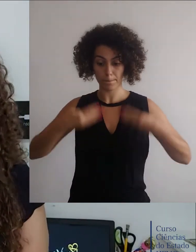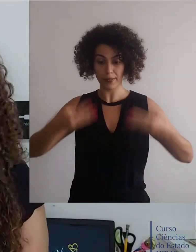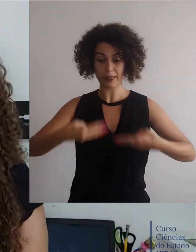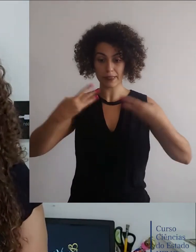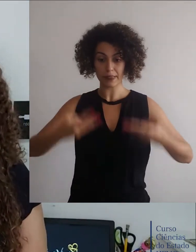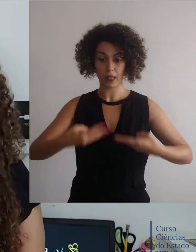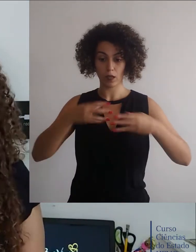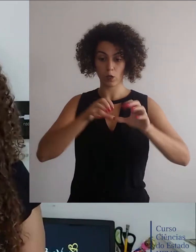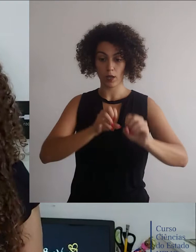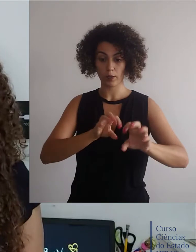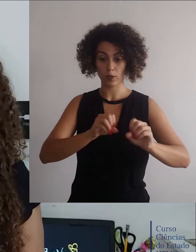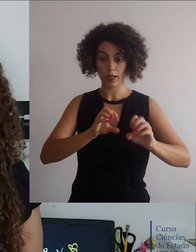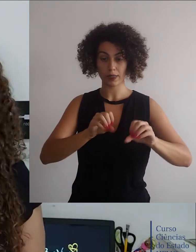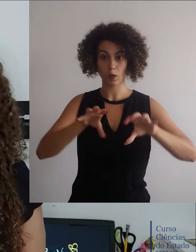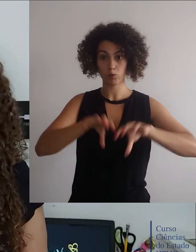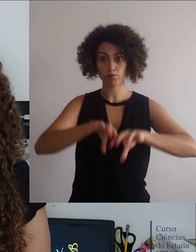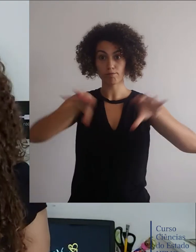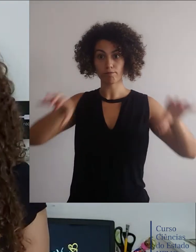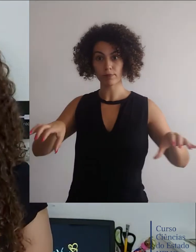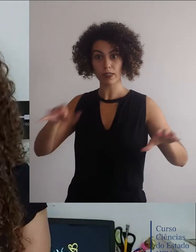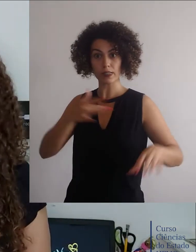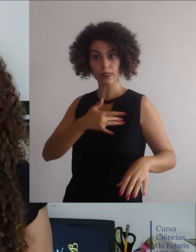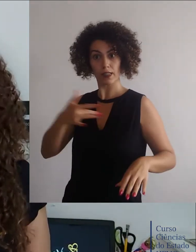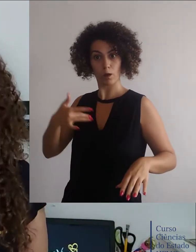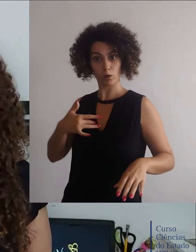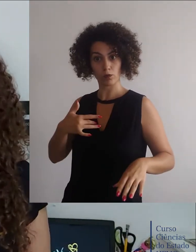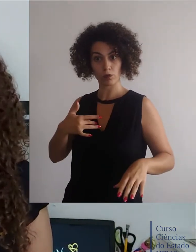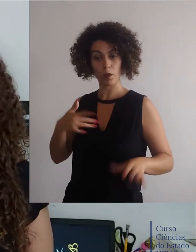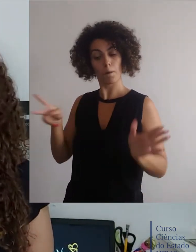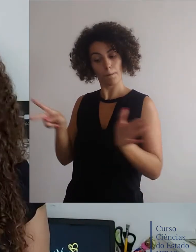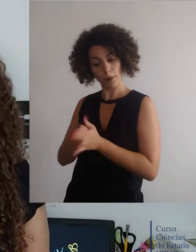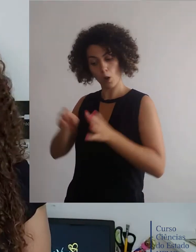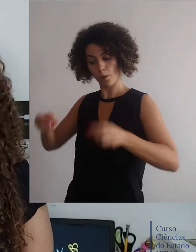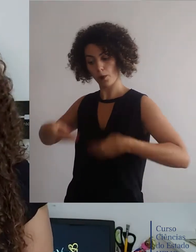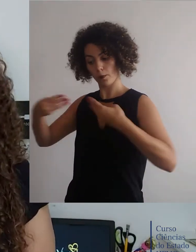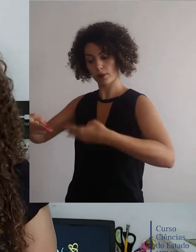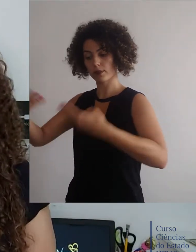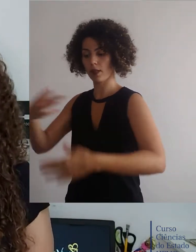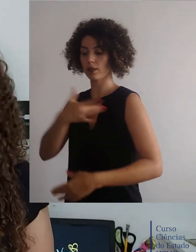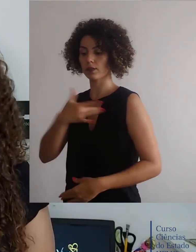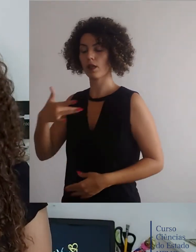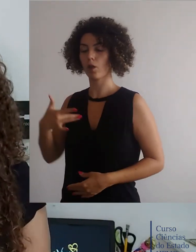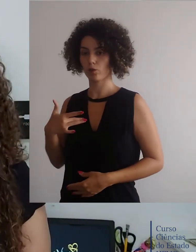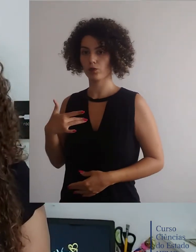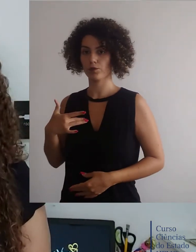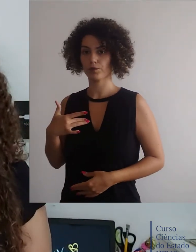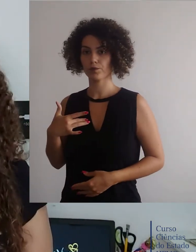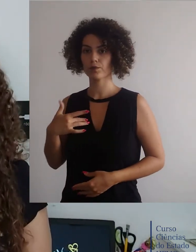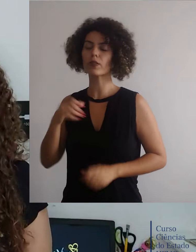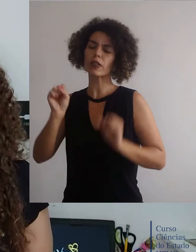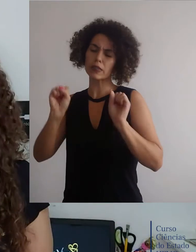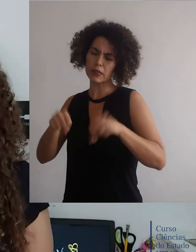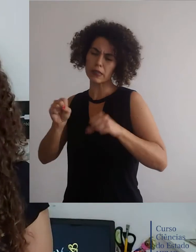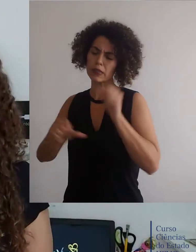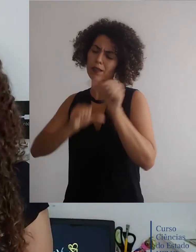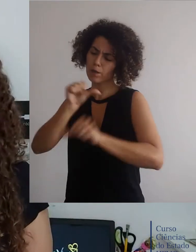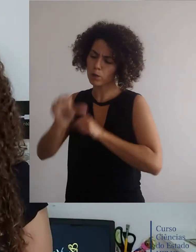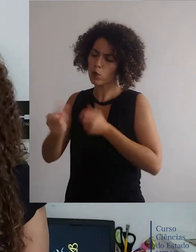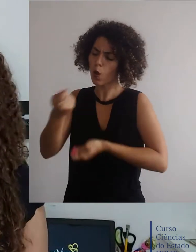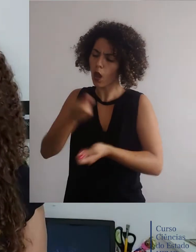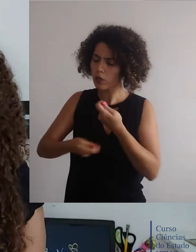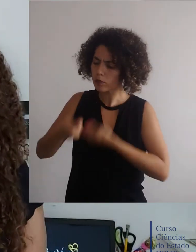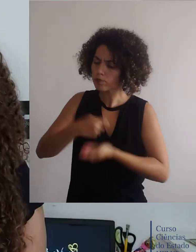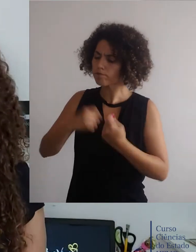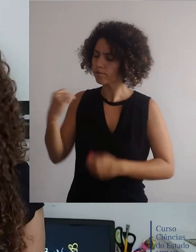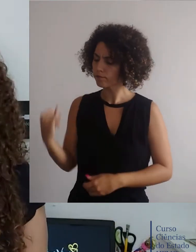saúde passava a ter uma pasta própria, o Ministério da Saúde. Embora houvesse uma mudança administrativa importante,